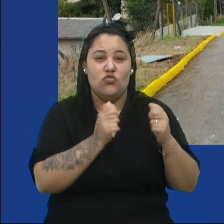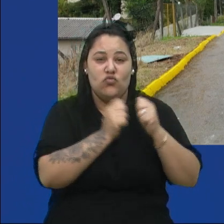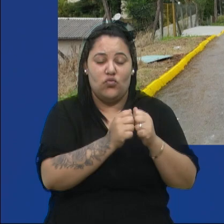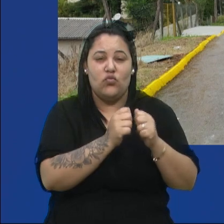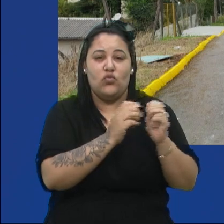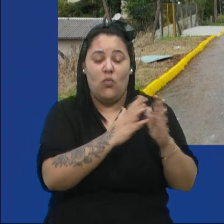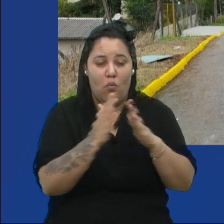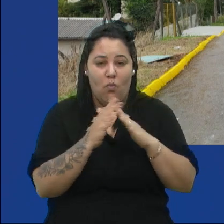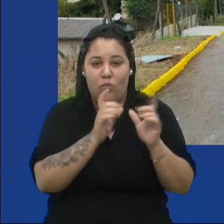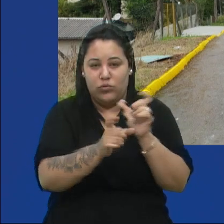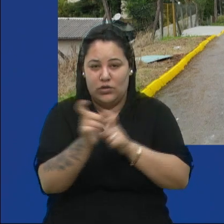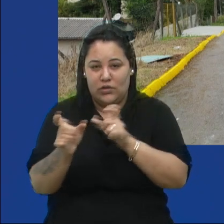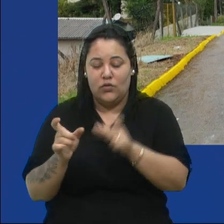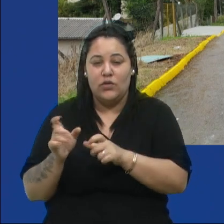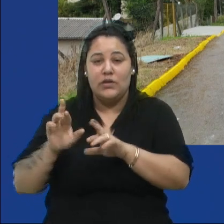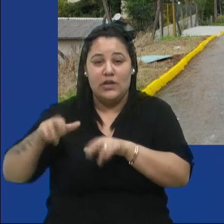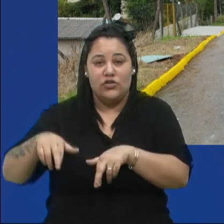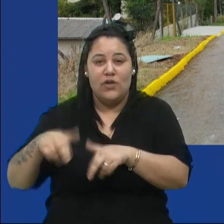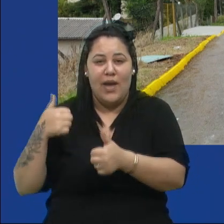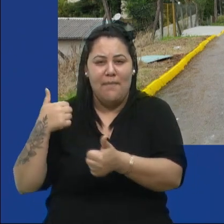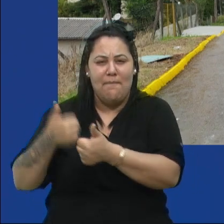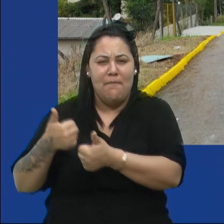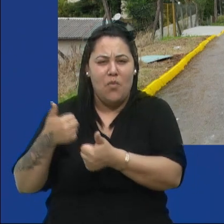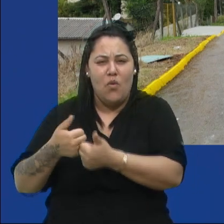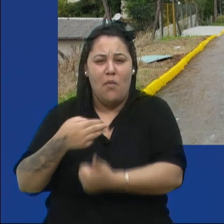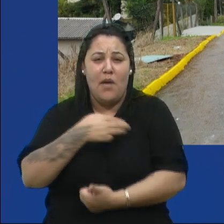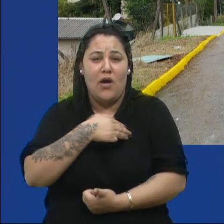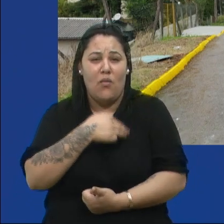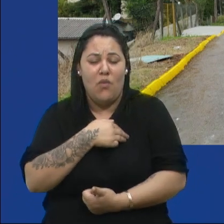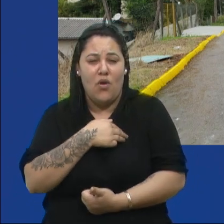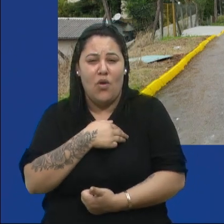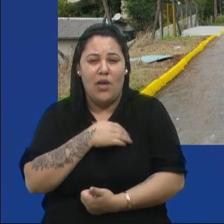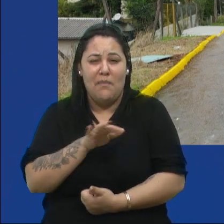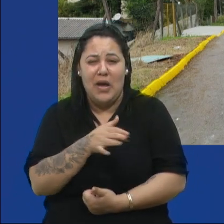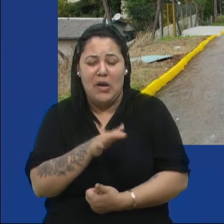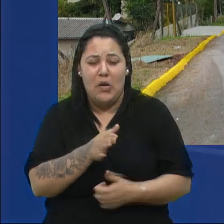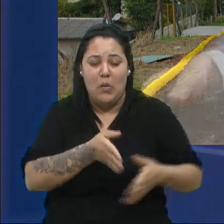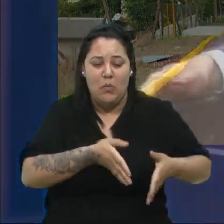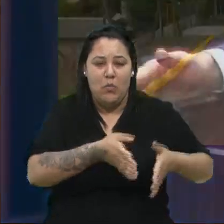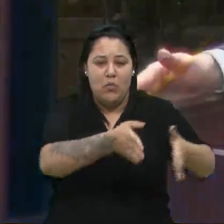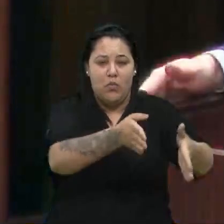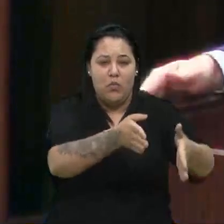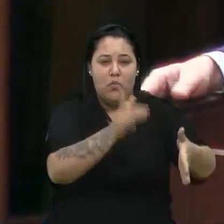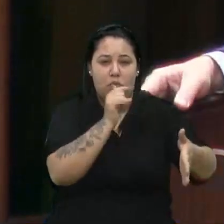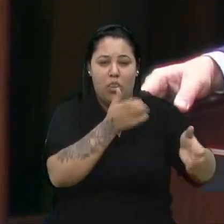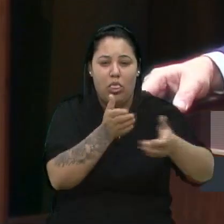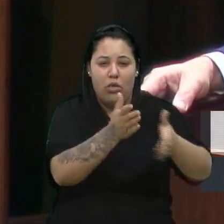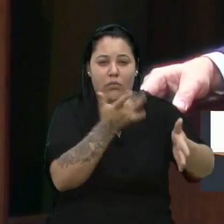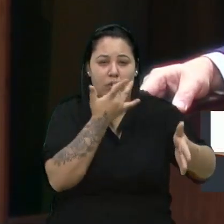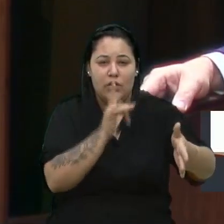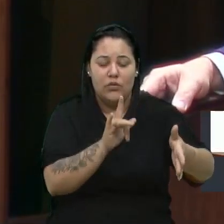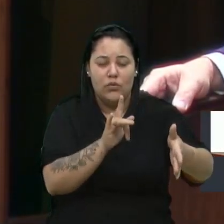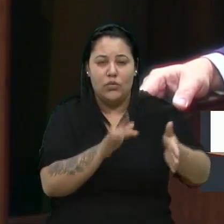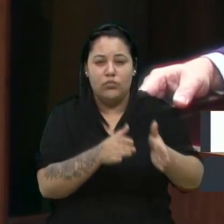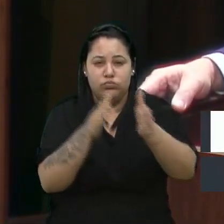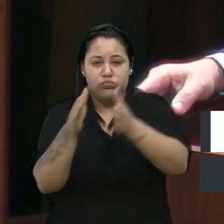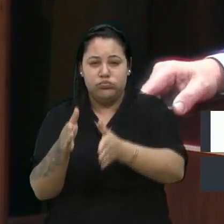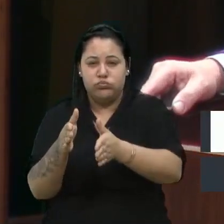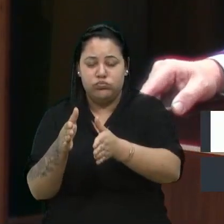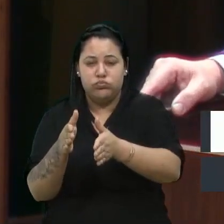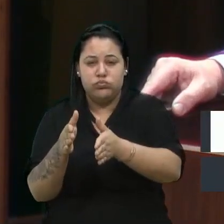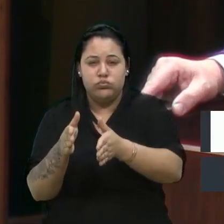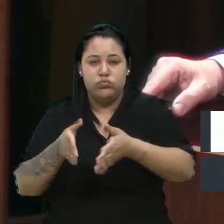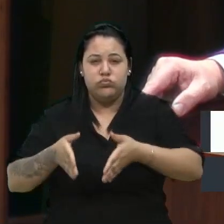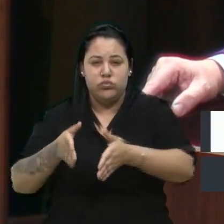região, ali é bem próximo a Marco Polo, seria entre a Avenida Rio Branco ali e a rua José